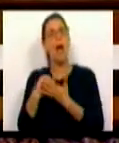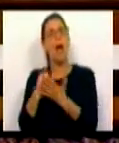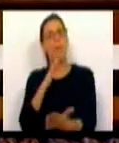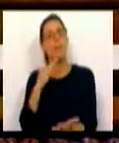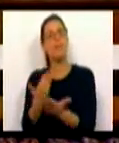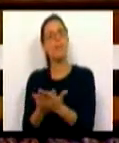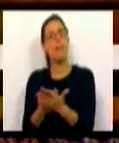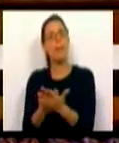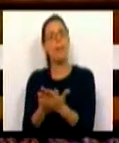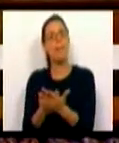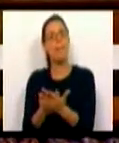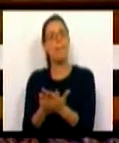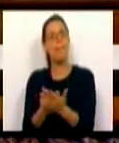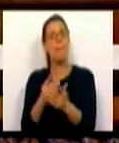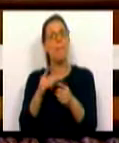que são dados